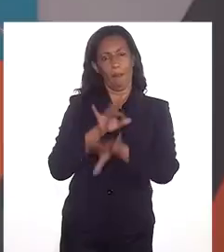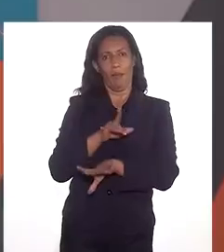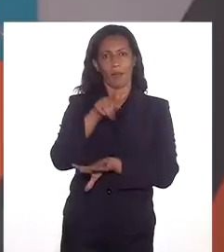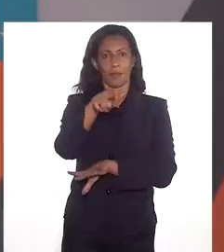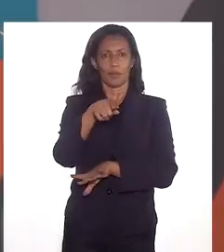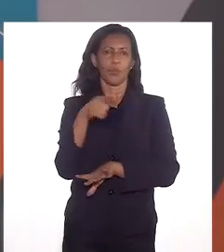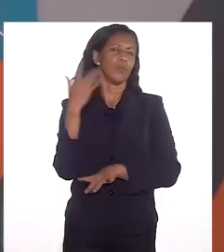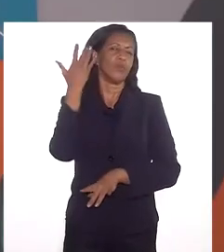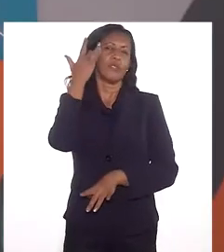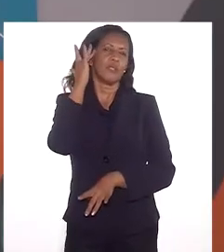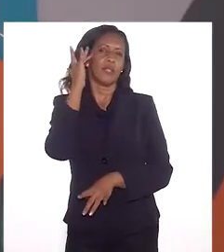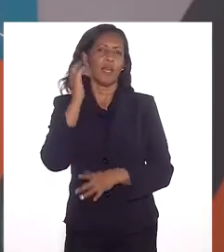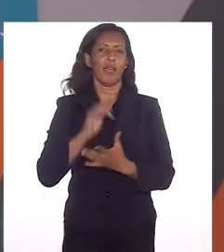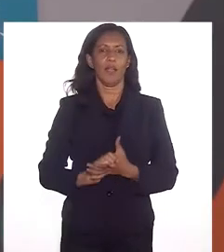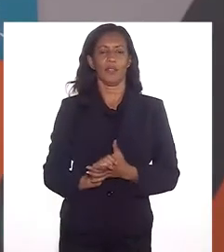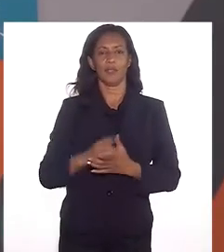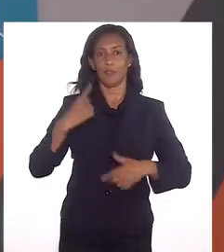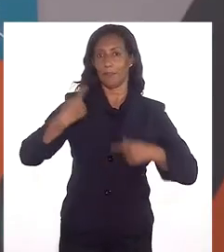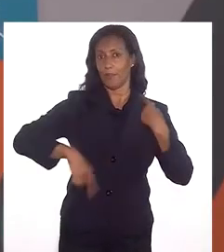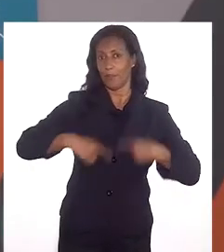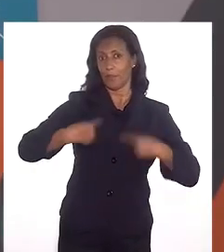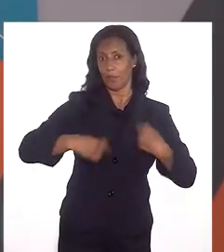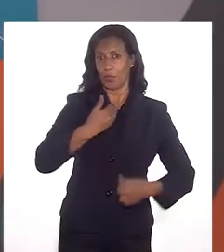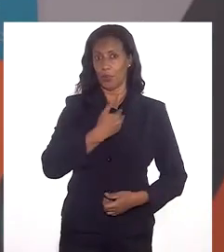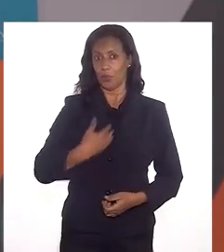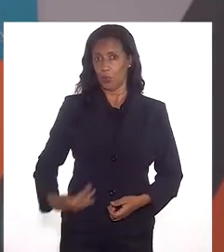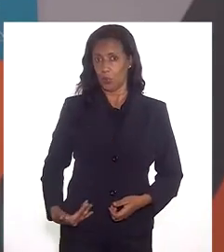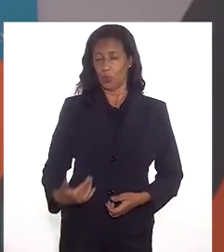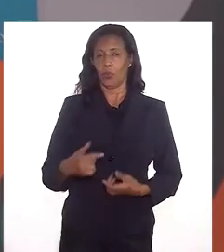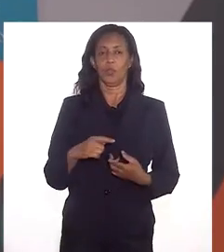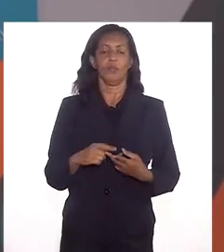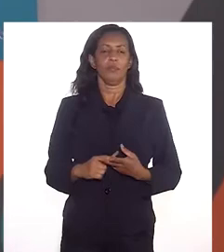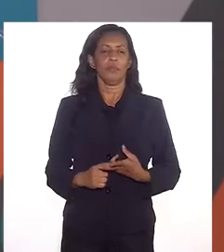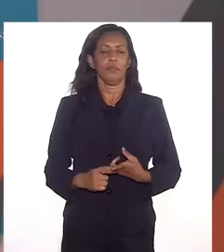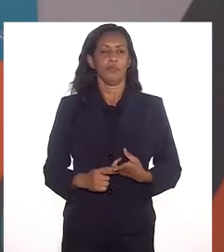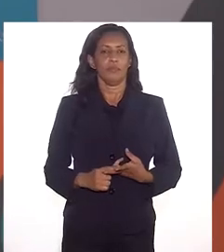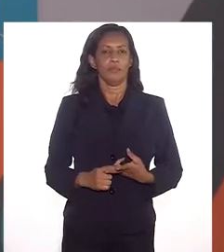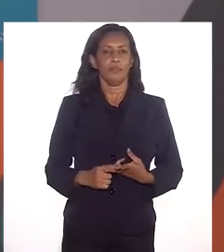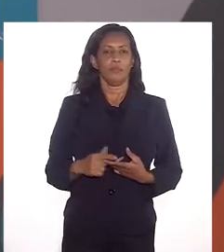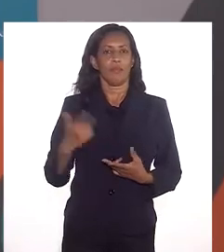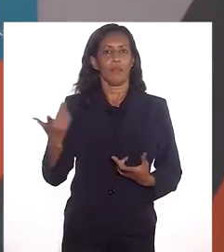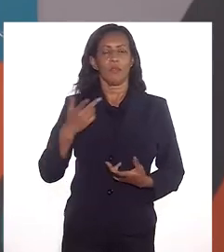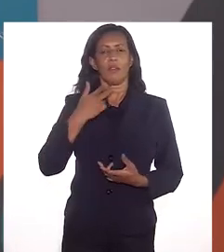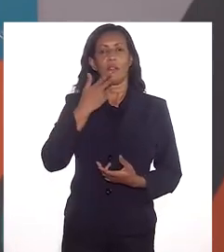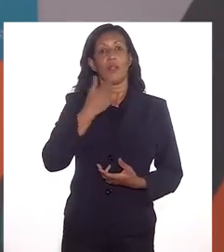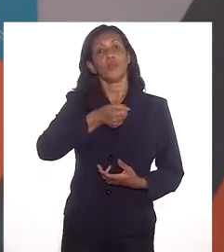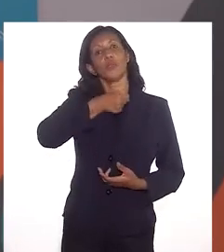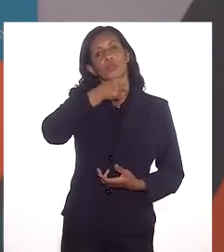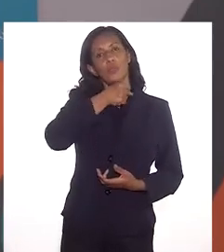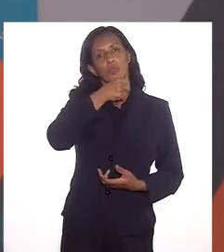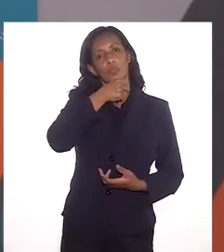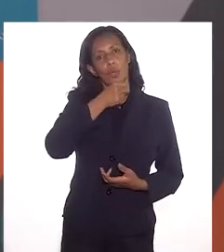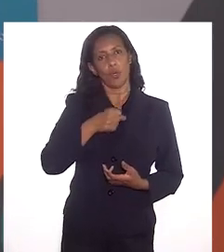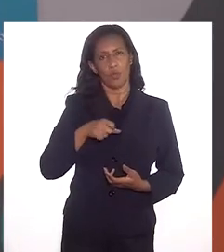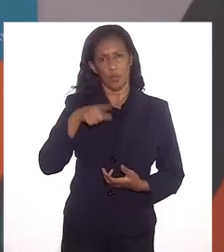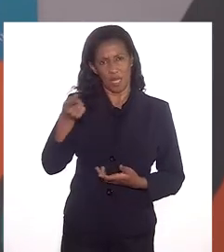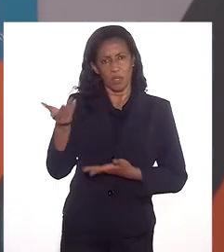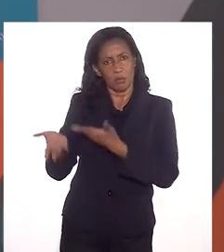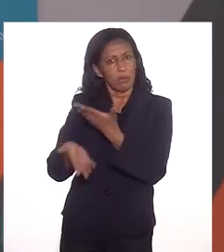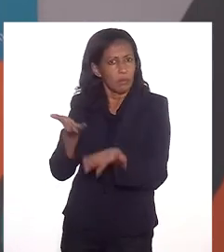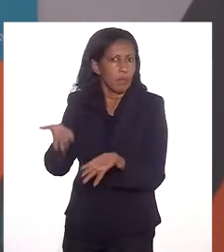a sua opinião de o que você acha das políticas públicas governamentais a respeito dos idosos.